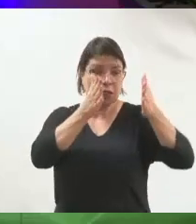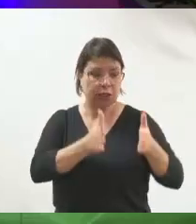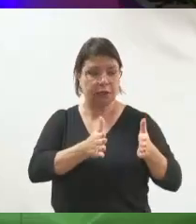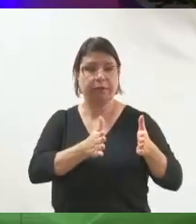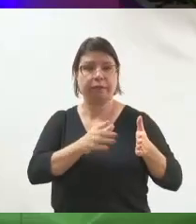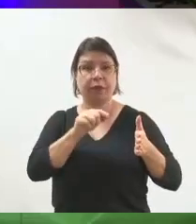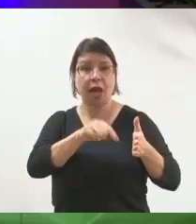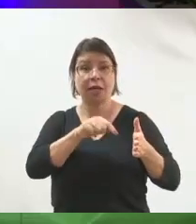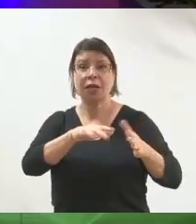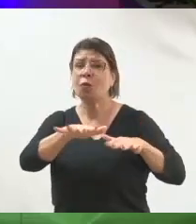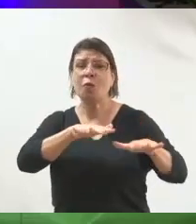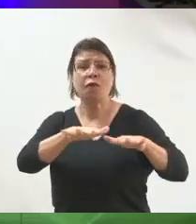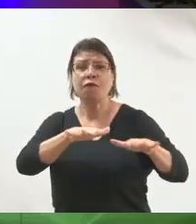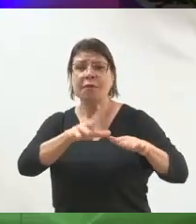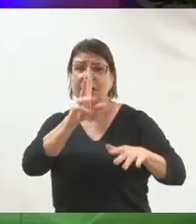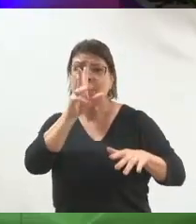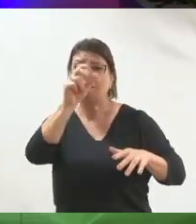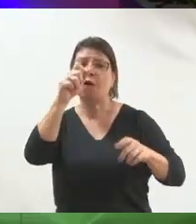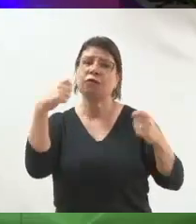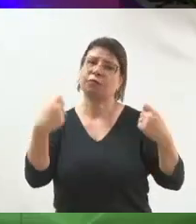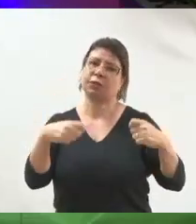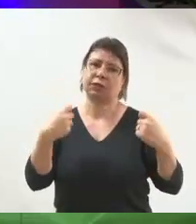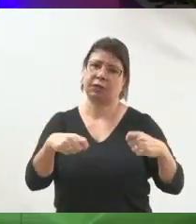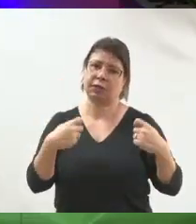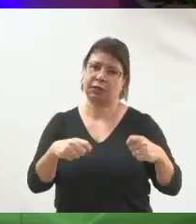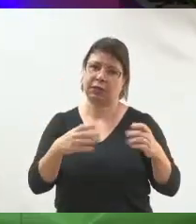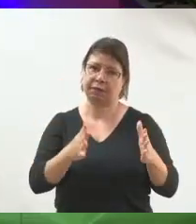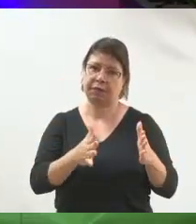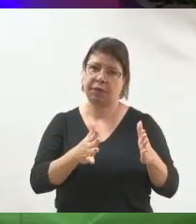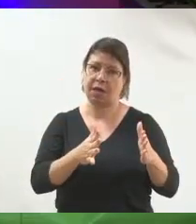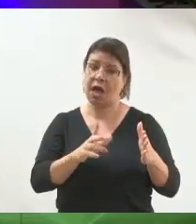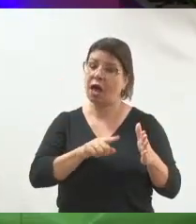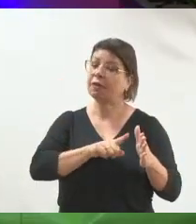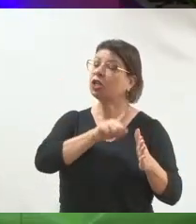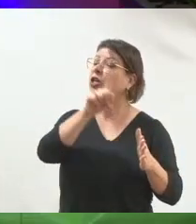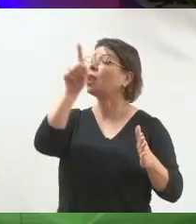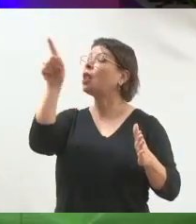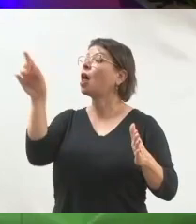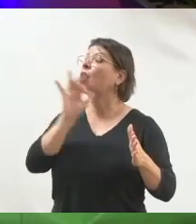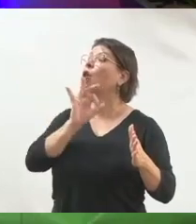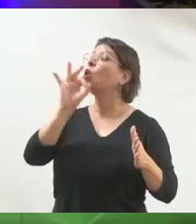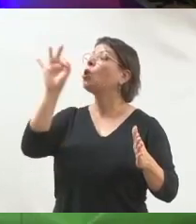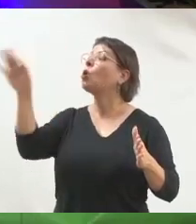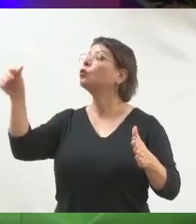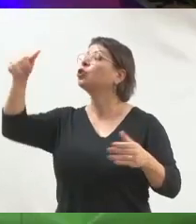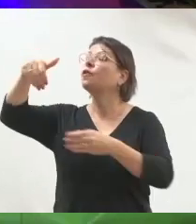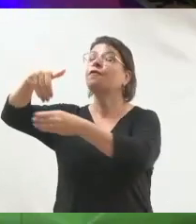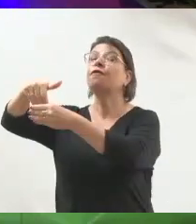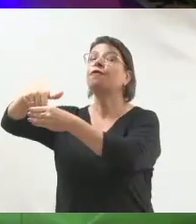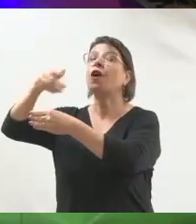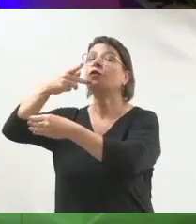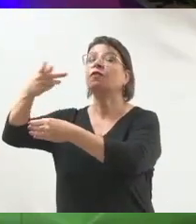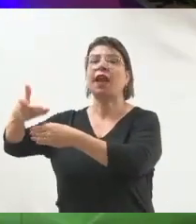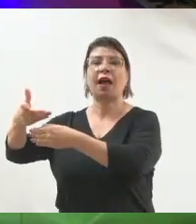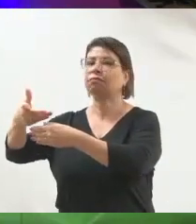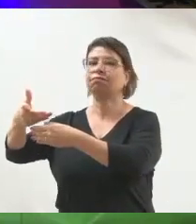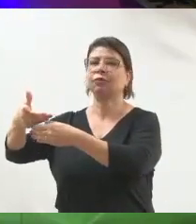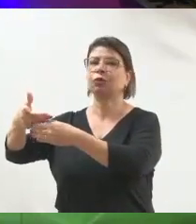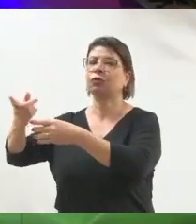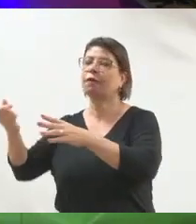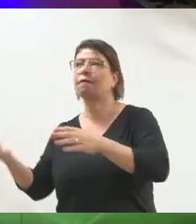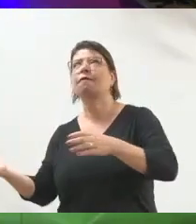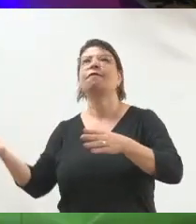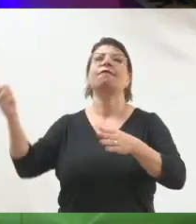precisa perceber se você já não está pulando a etapa falando de voto, que é a mobilização, e você tem que voltar agora